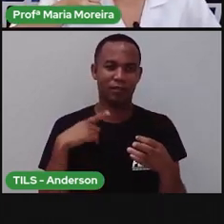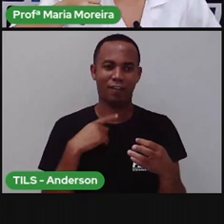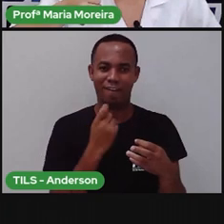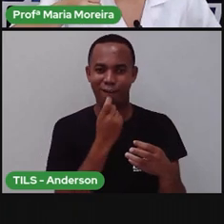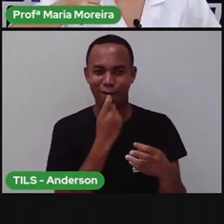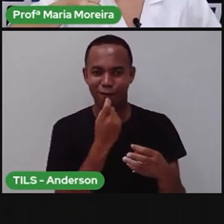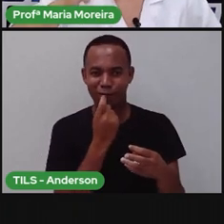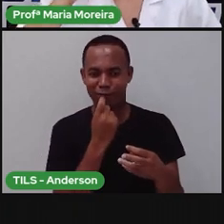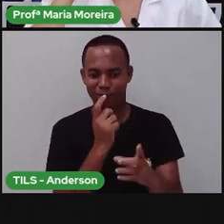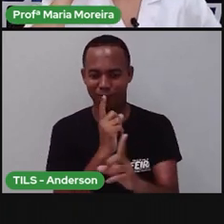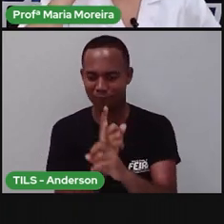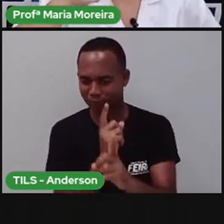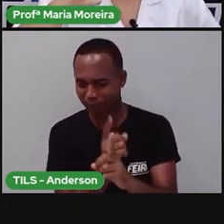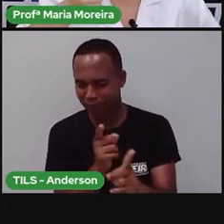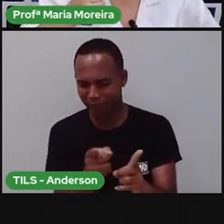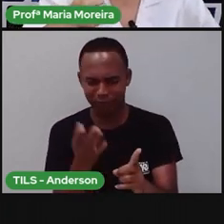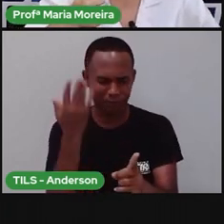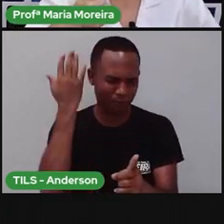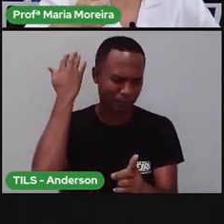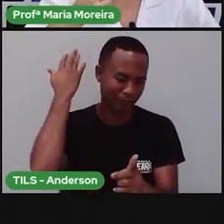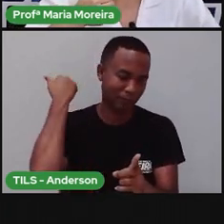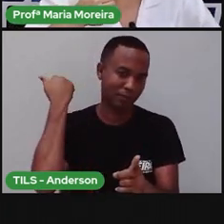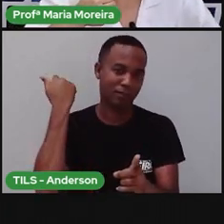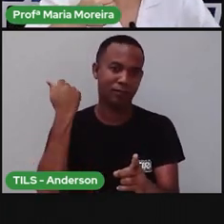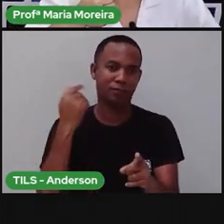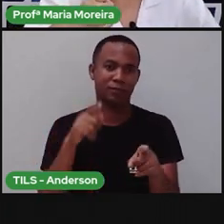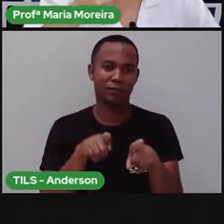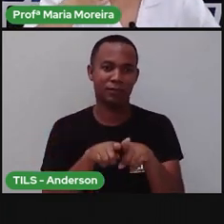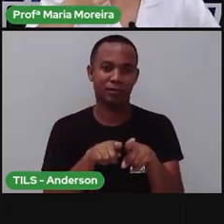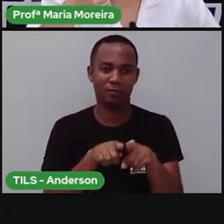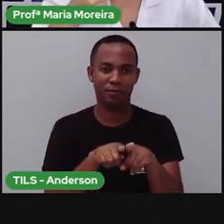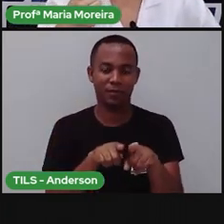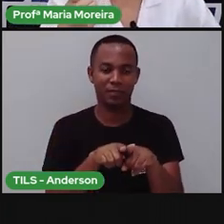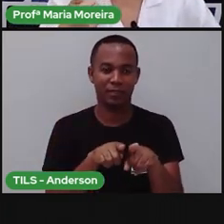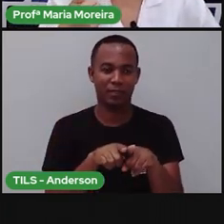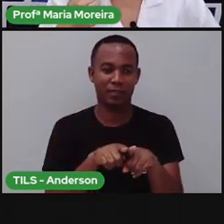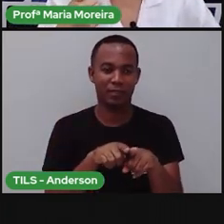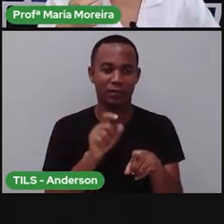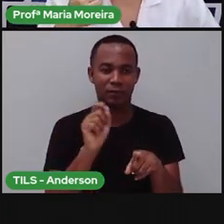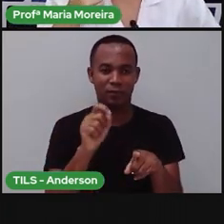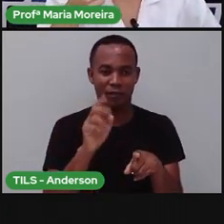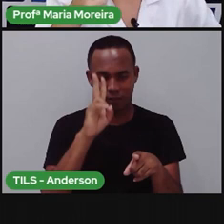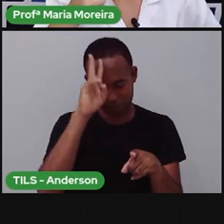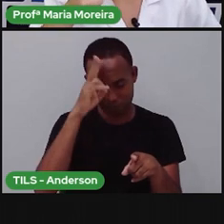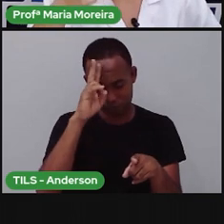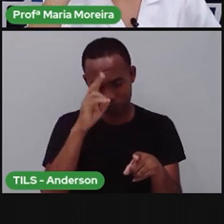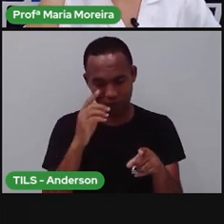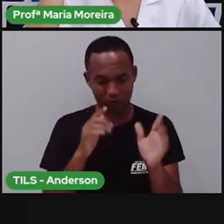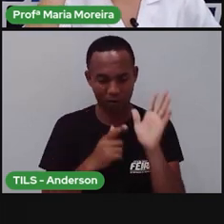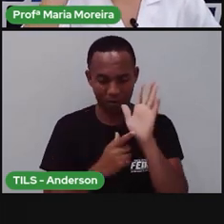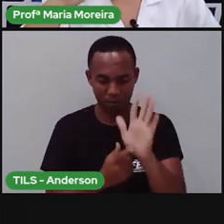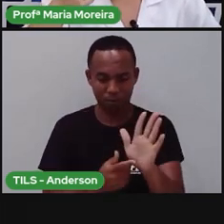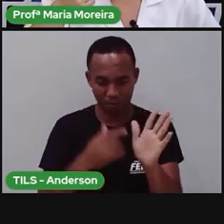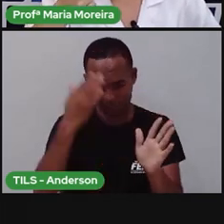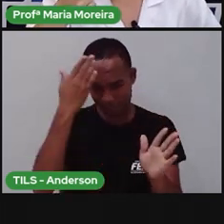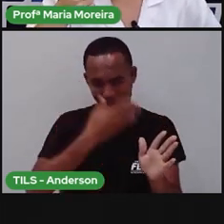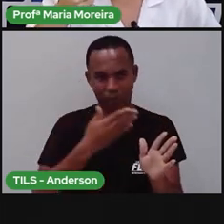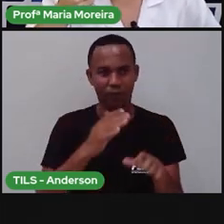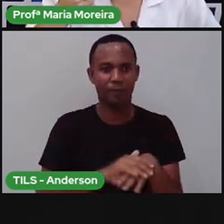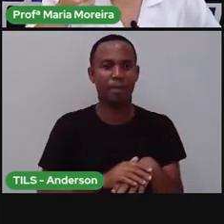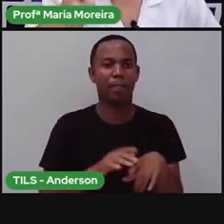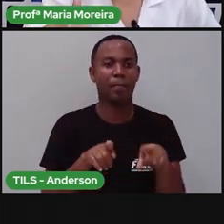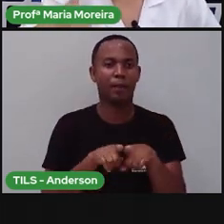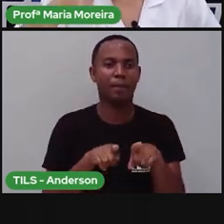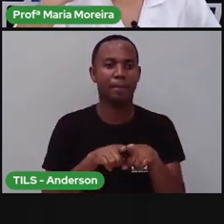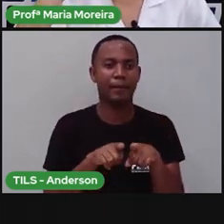vivos aí. E que eles, em um determinado momento, eles registraram a história, né? E depois a gente falou sobre o que é a